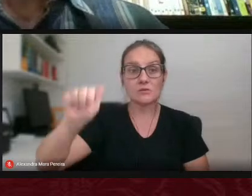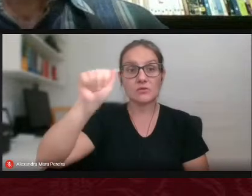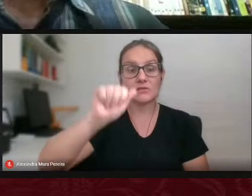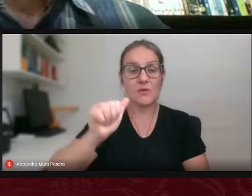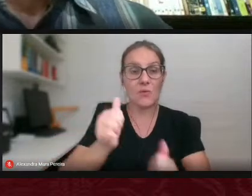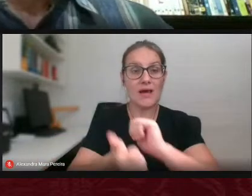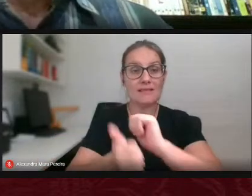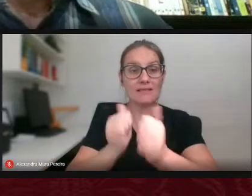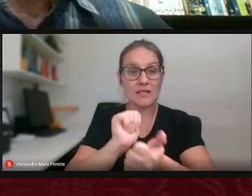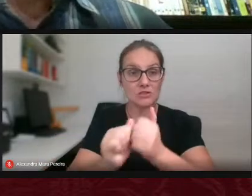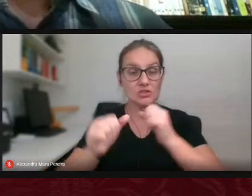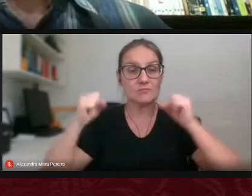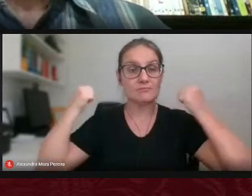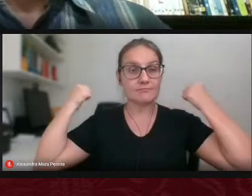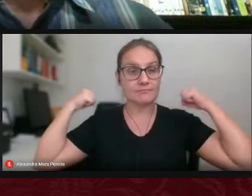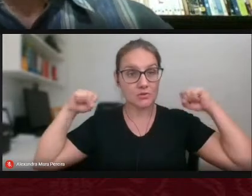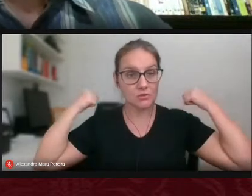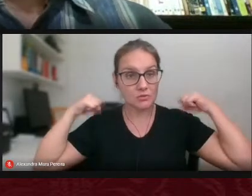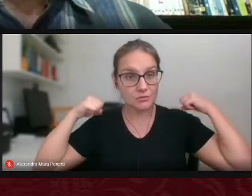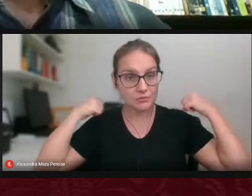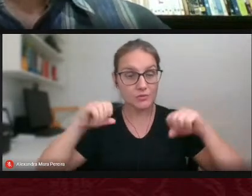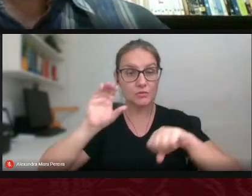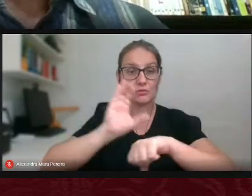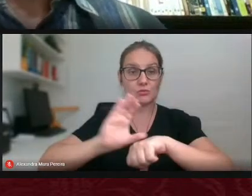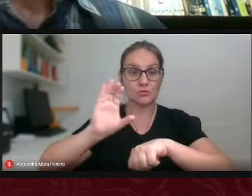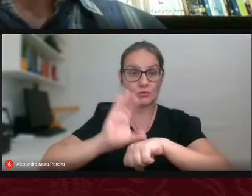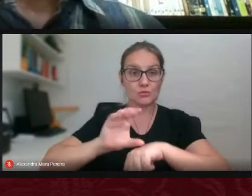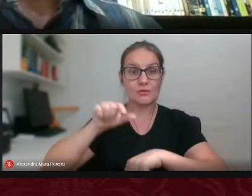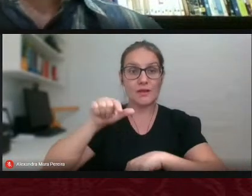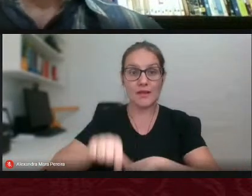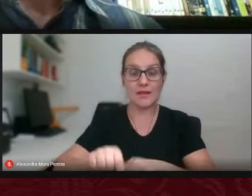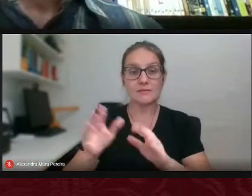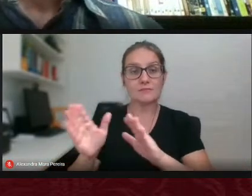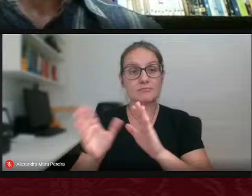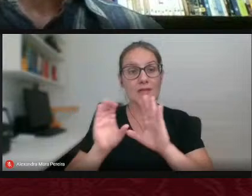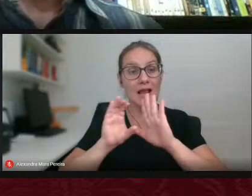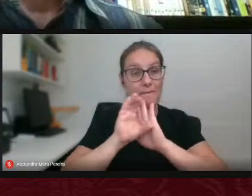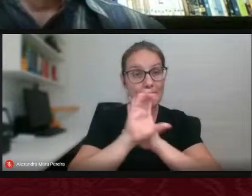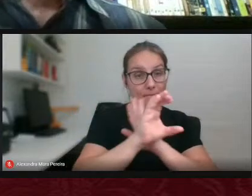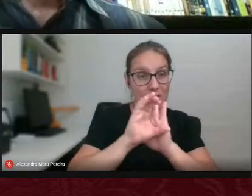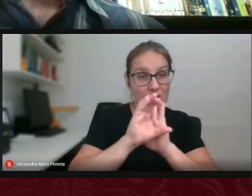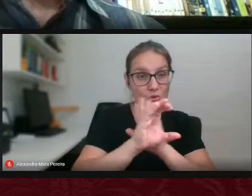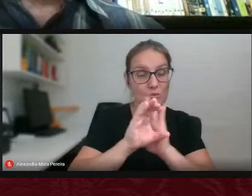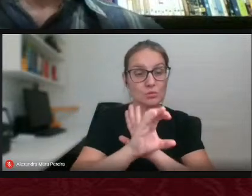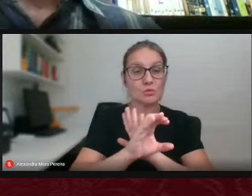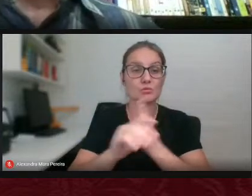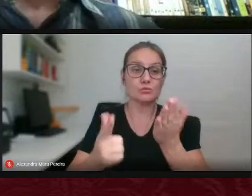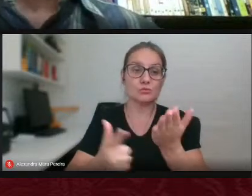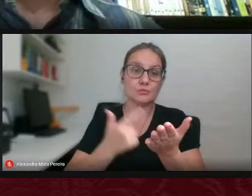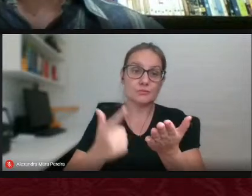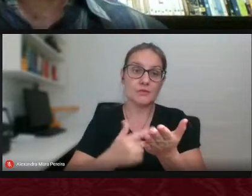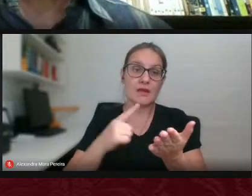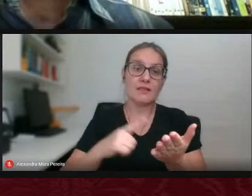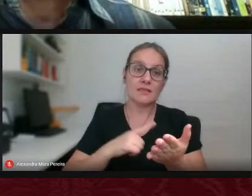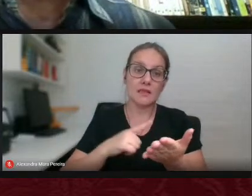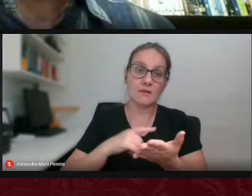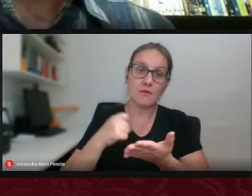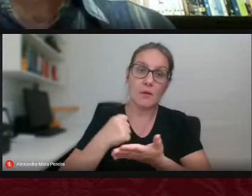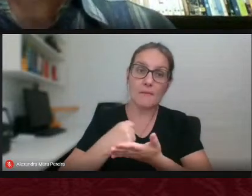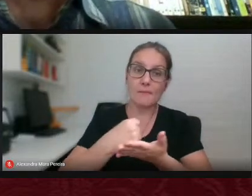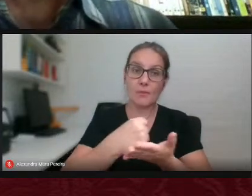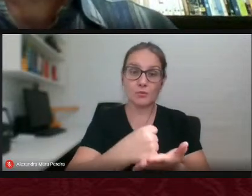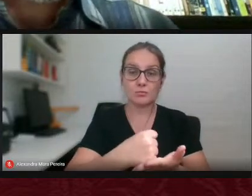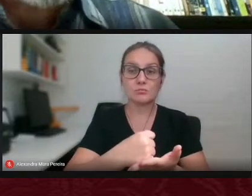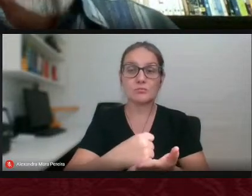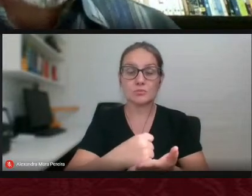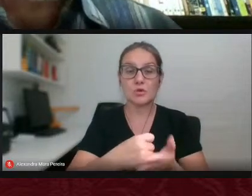Física essa sessão do livro esse capítulo do livro ele teve uma contribuição significativa